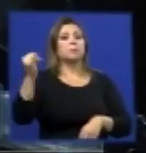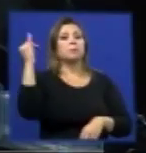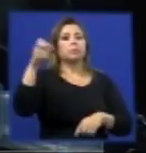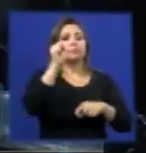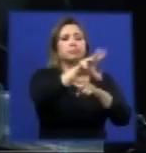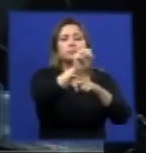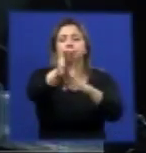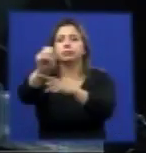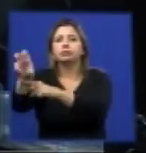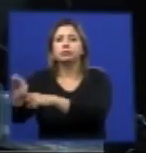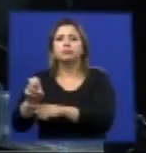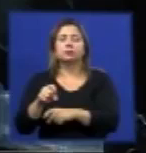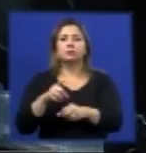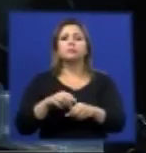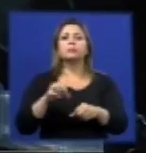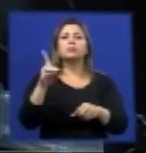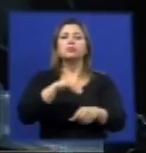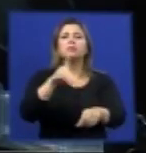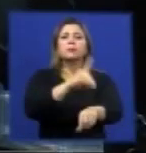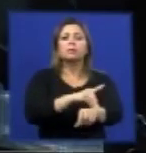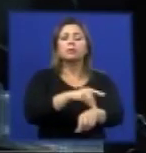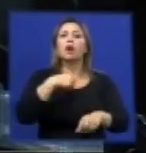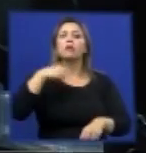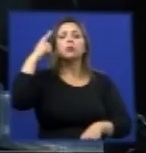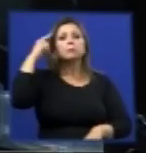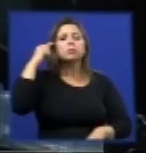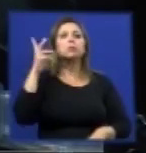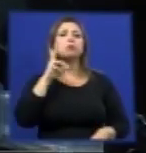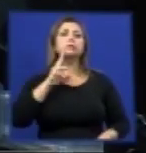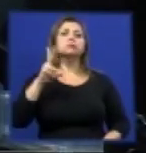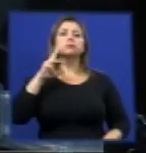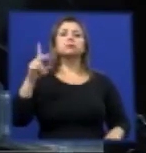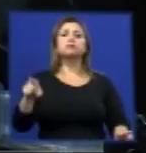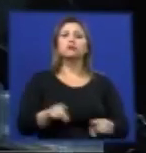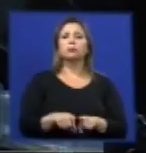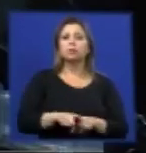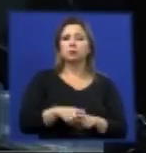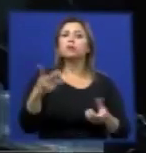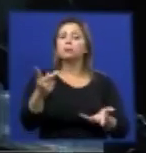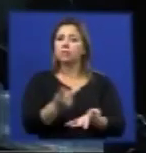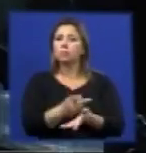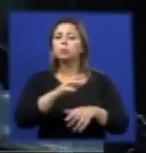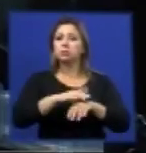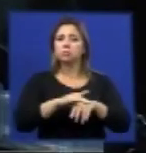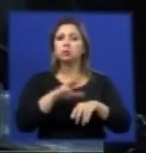estavam em uma faixa satisfatória quanto a presença do vetor